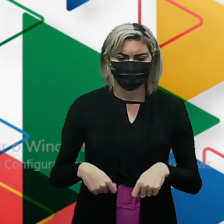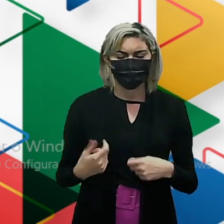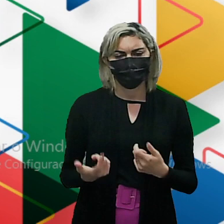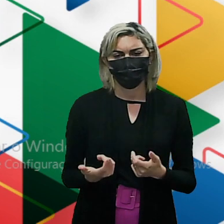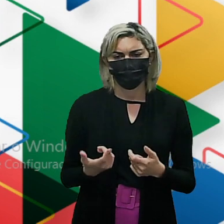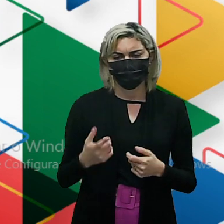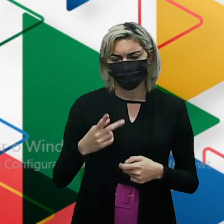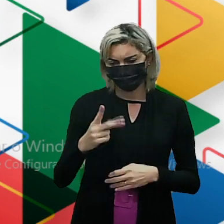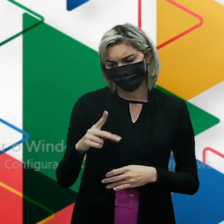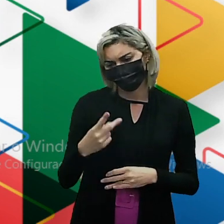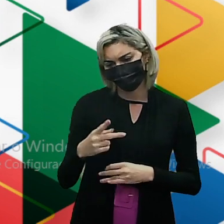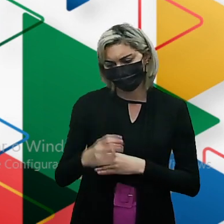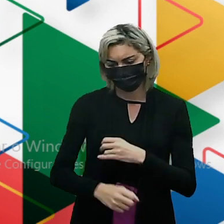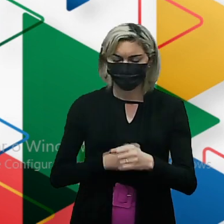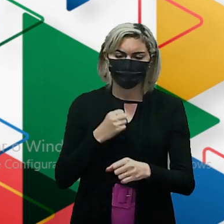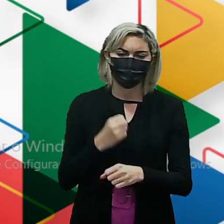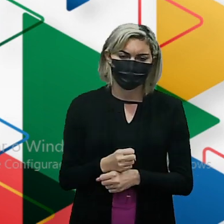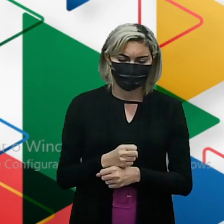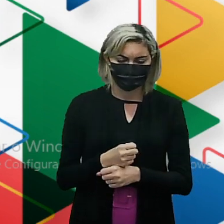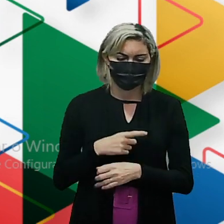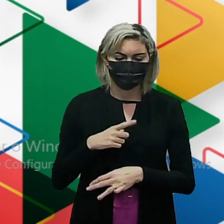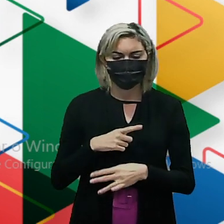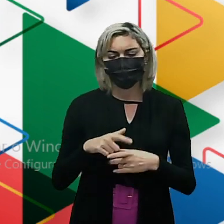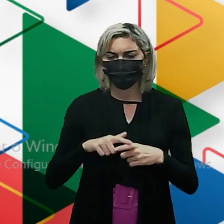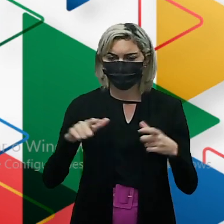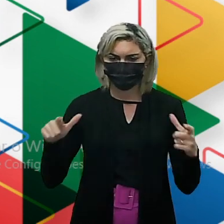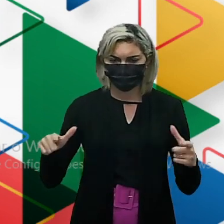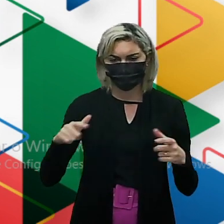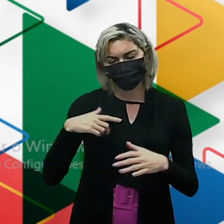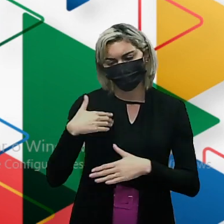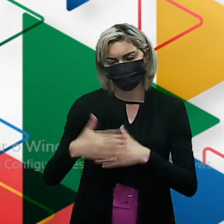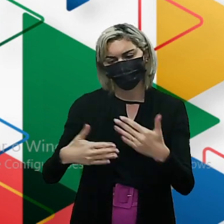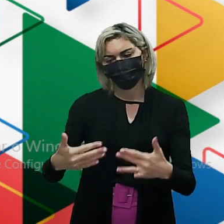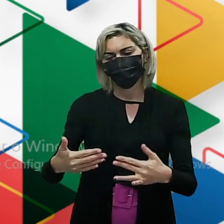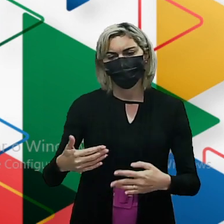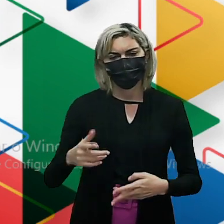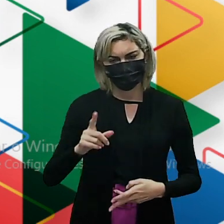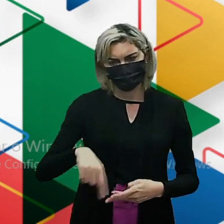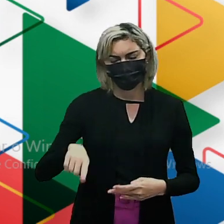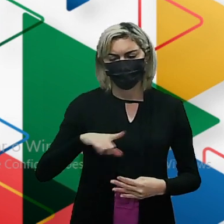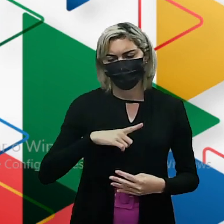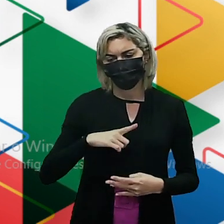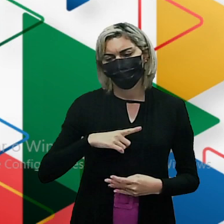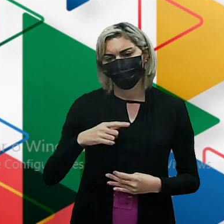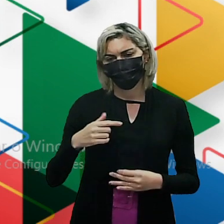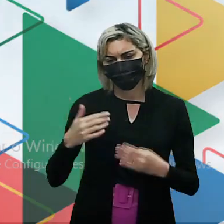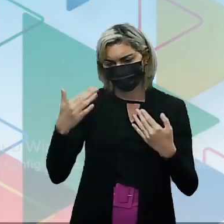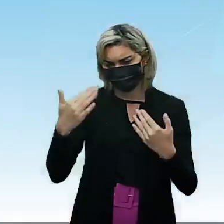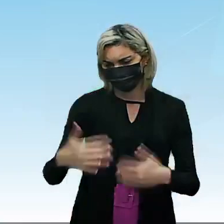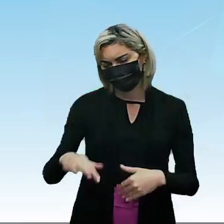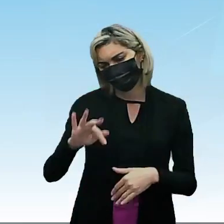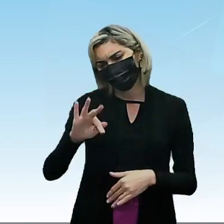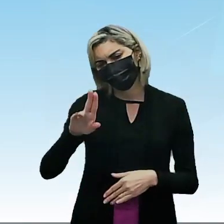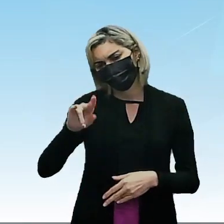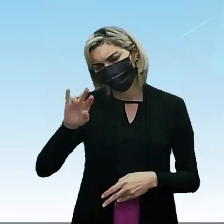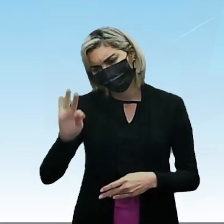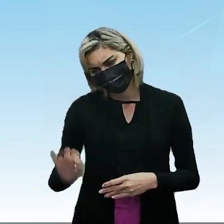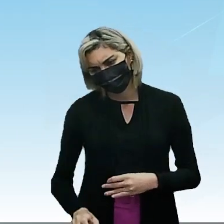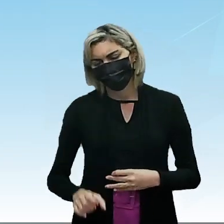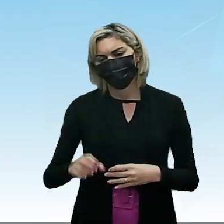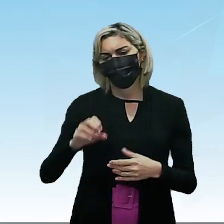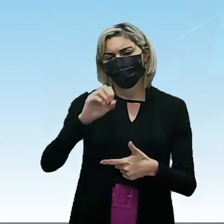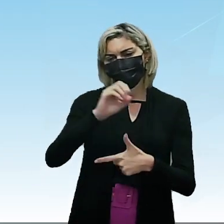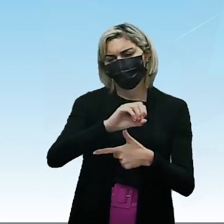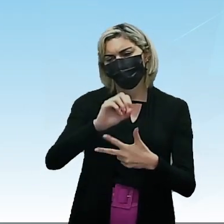Que neste ano Há uma grande probabilidade De as provas Da Fulvest Do